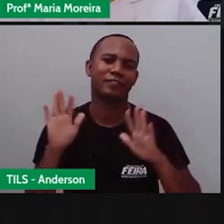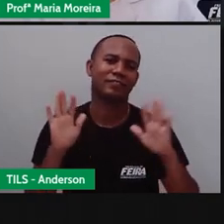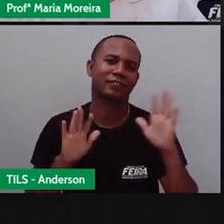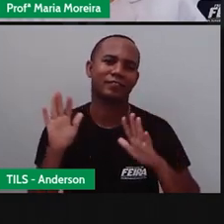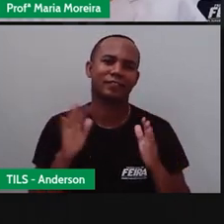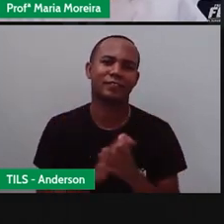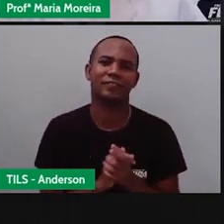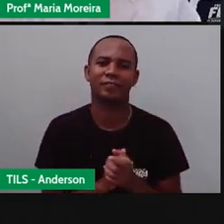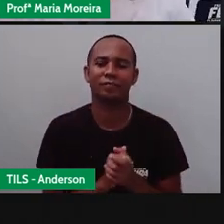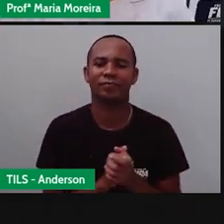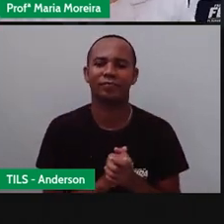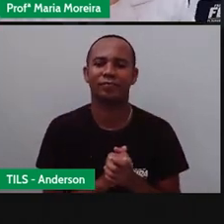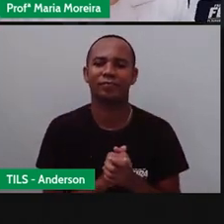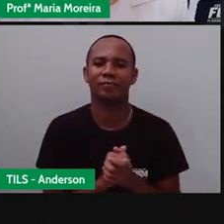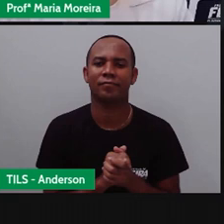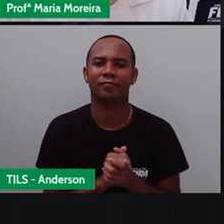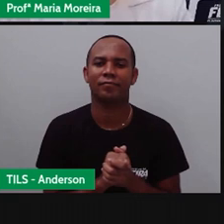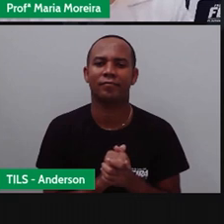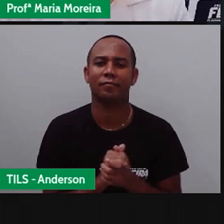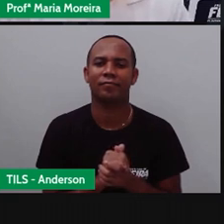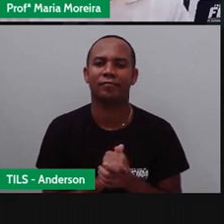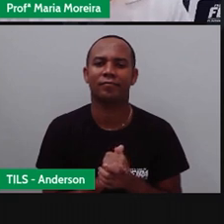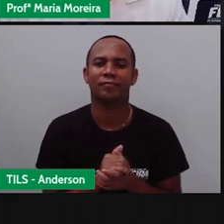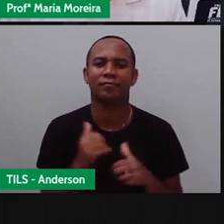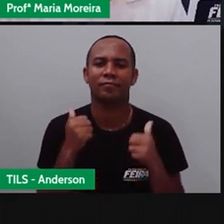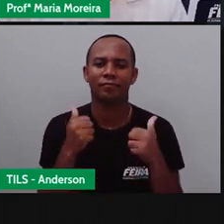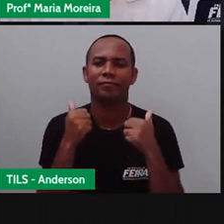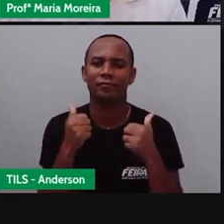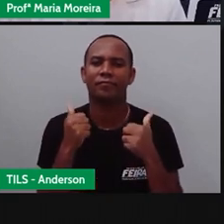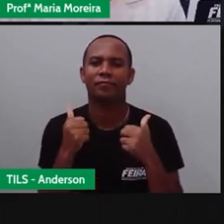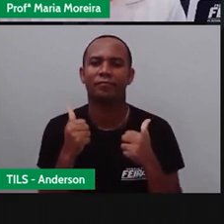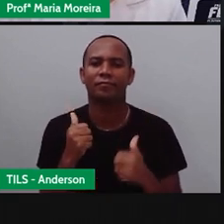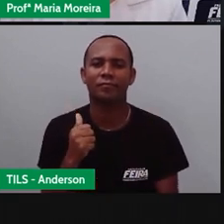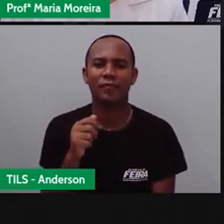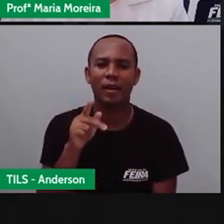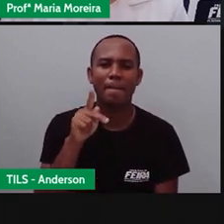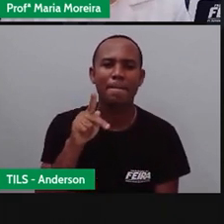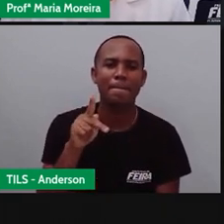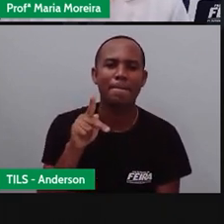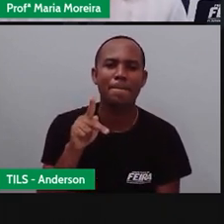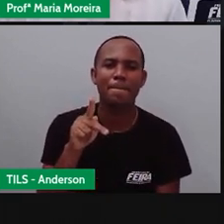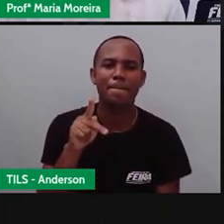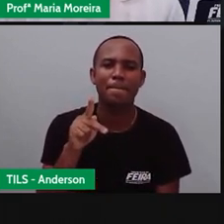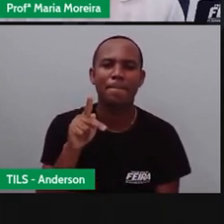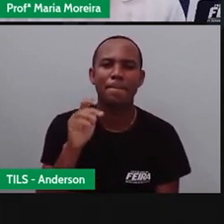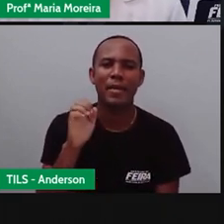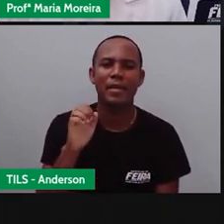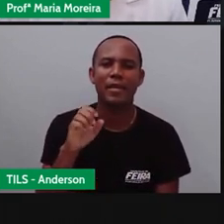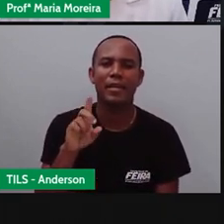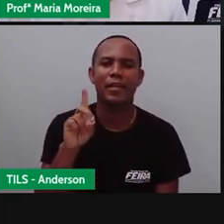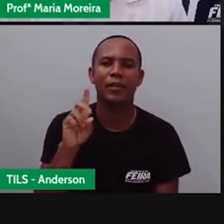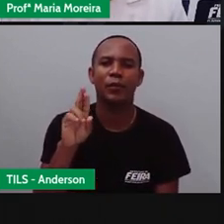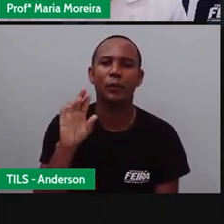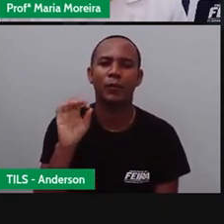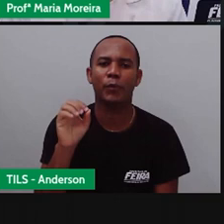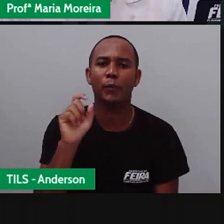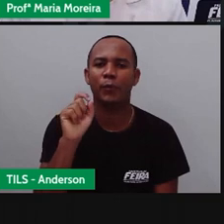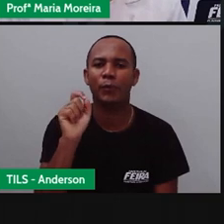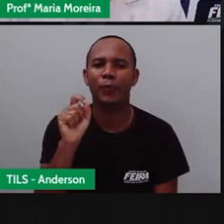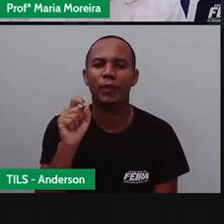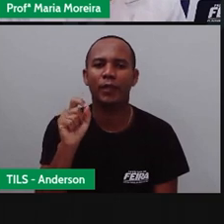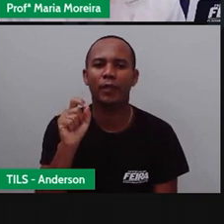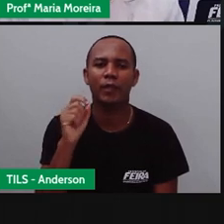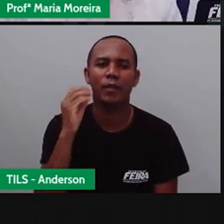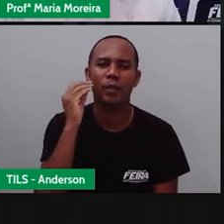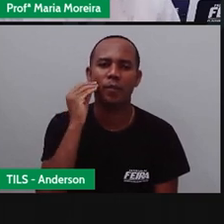Olha só. Aos nossos beijinhos, os nossos queridinhos. Pedro Henrique disse... Manda um beijo pra Escola Municipal